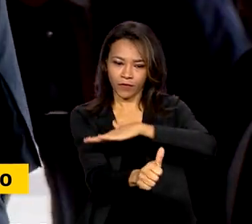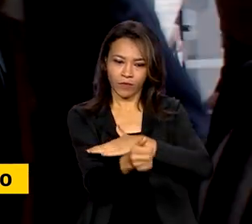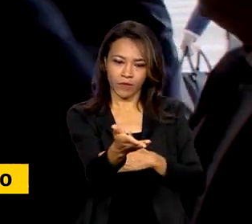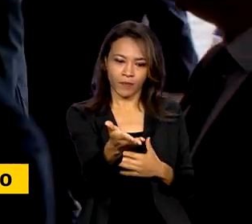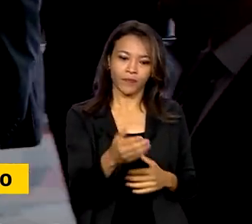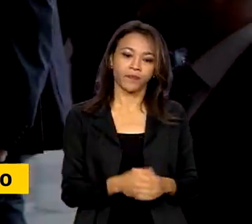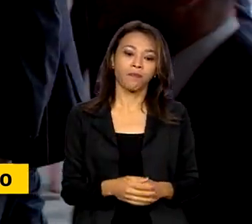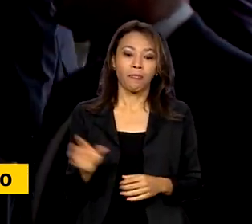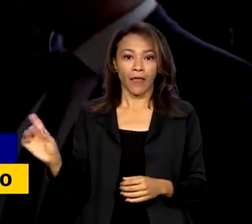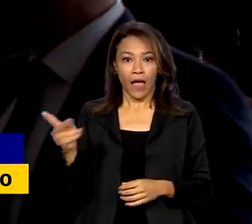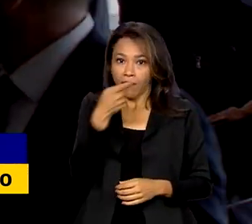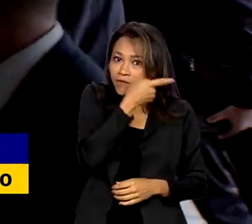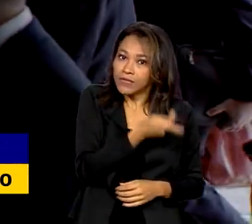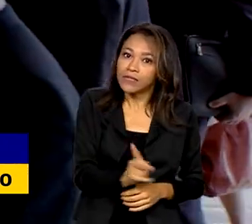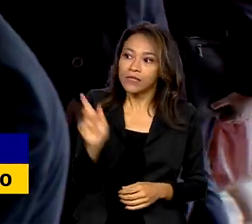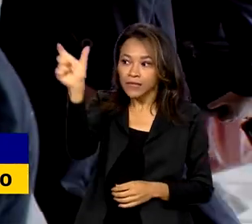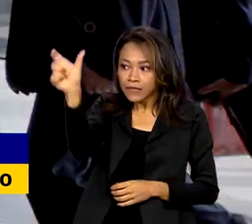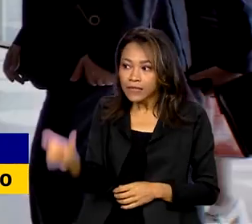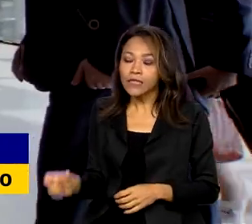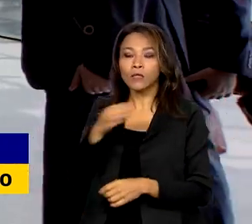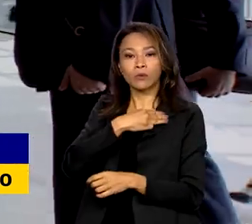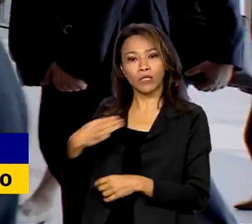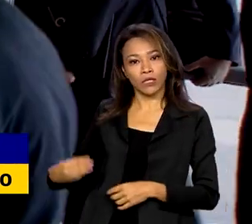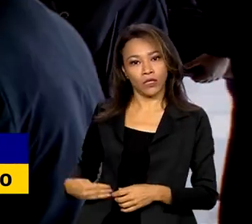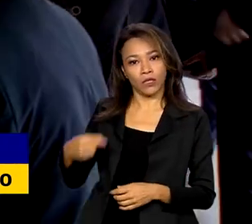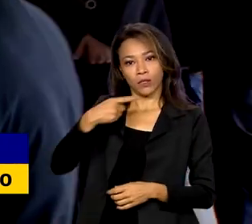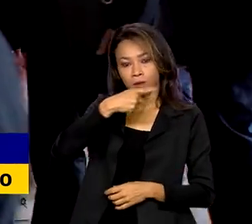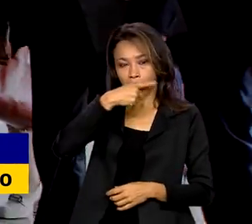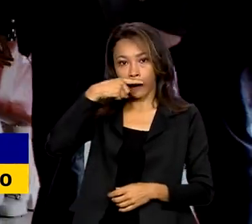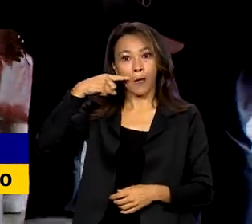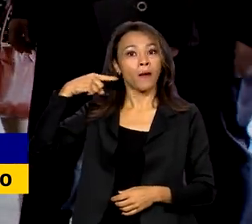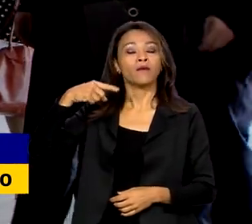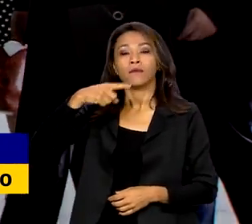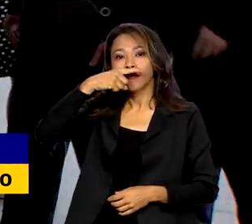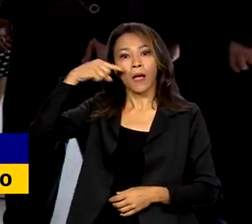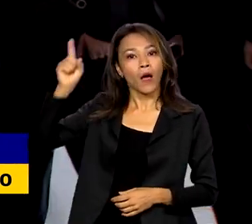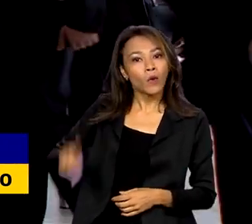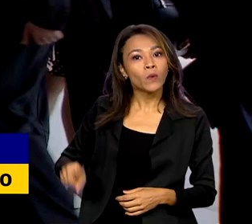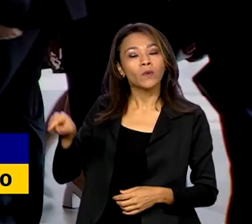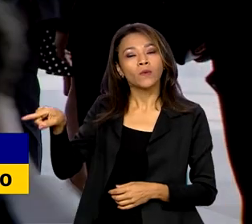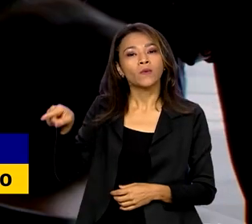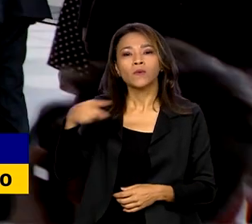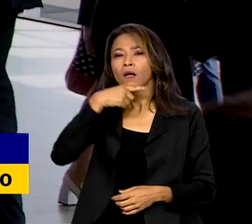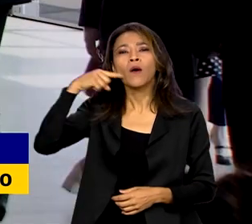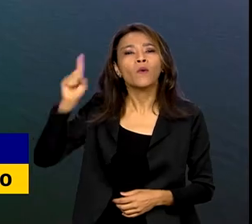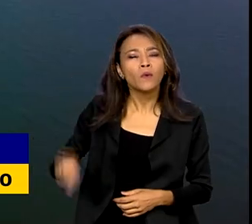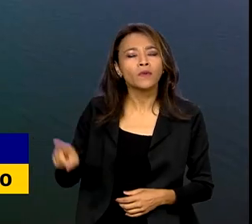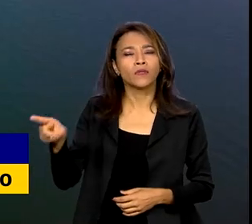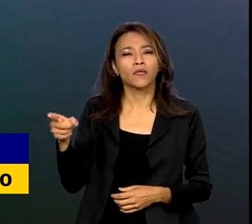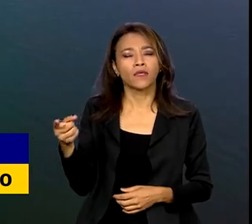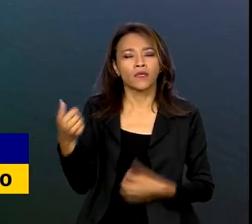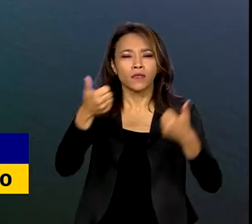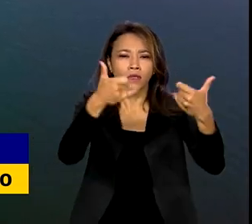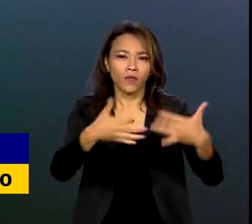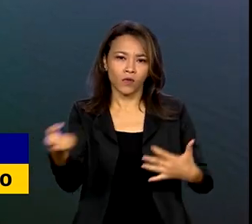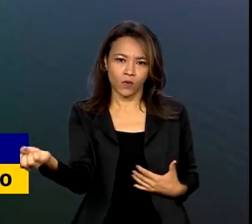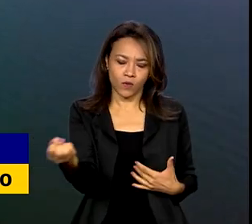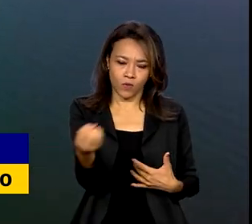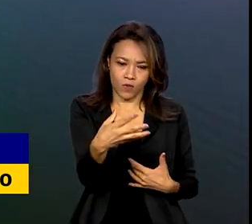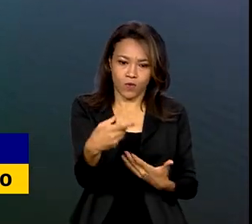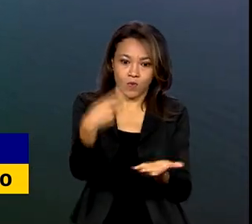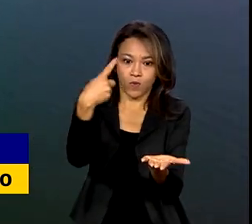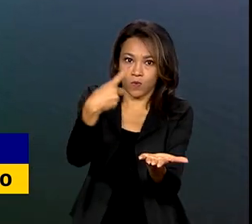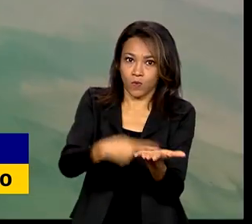do ministro russo, Sergei Lavrov, sinalizou novos acordos entre os dois países. Em 2022, o